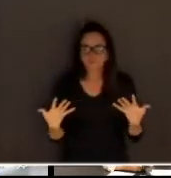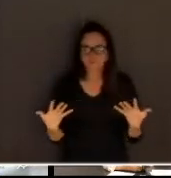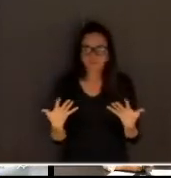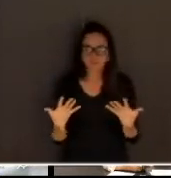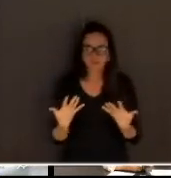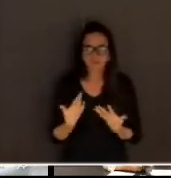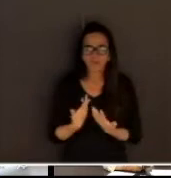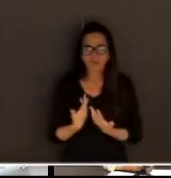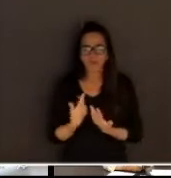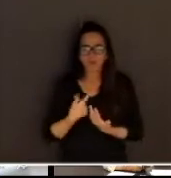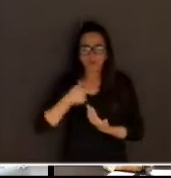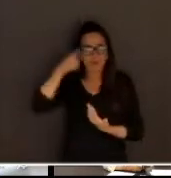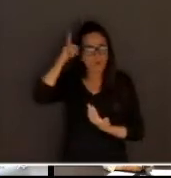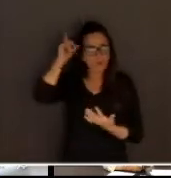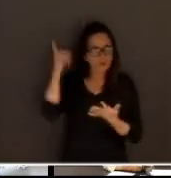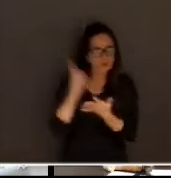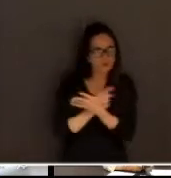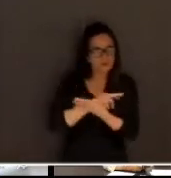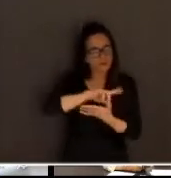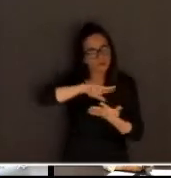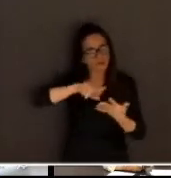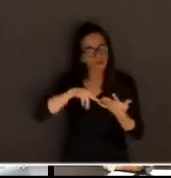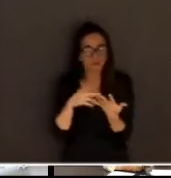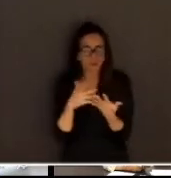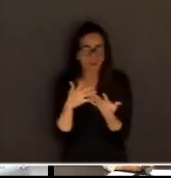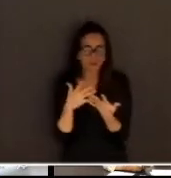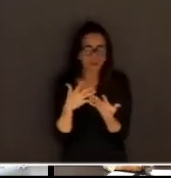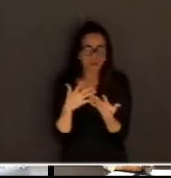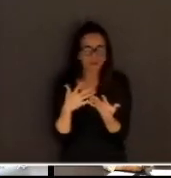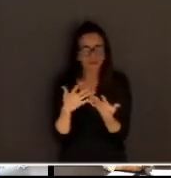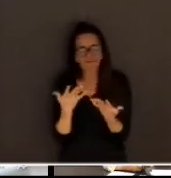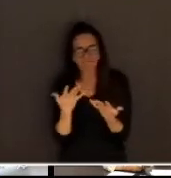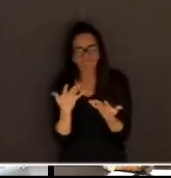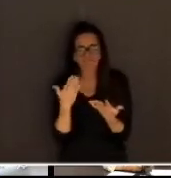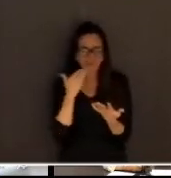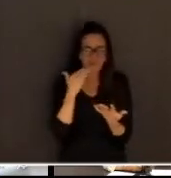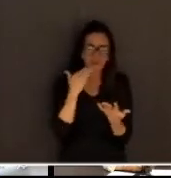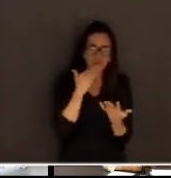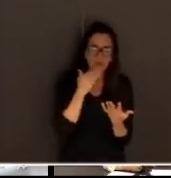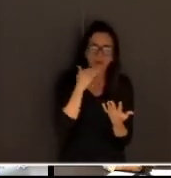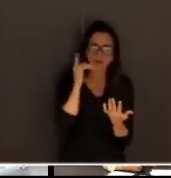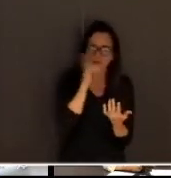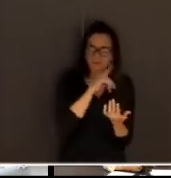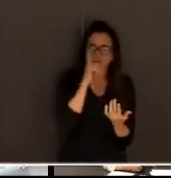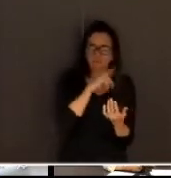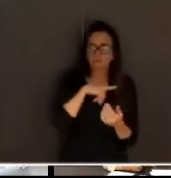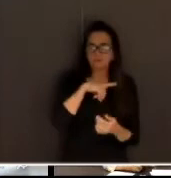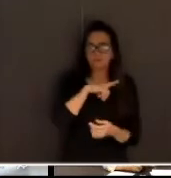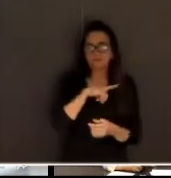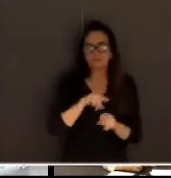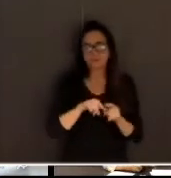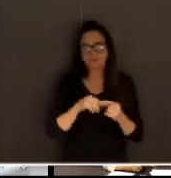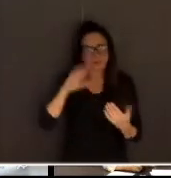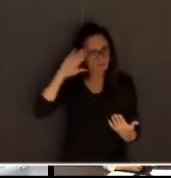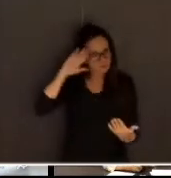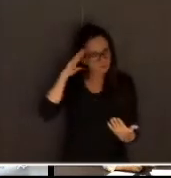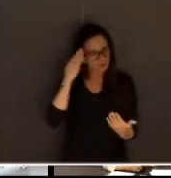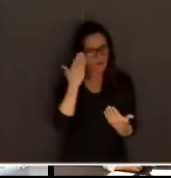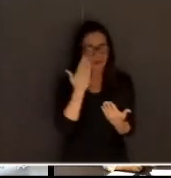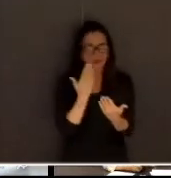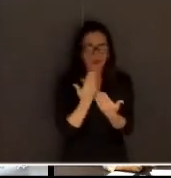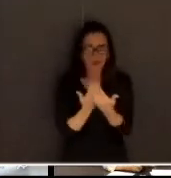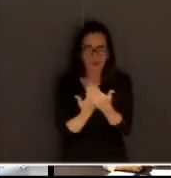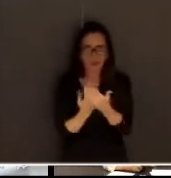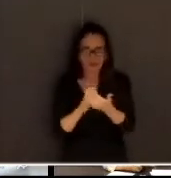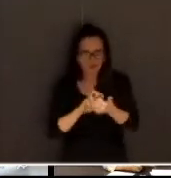ontem, tenho certeza que de maneira impensada, porque nós não podemos acreditar que a extinção do júri seja a